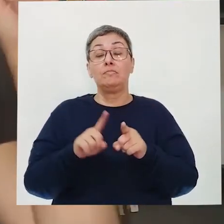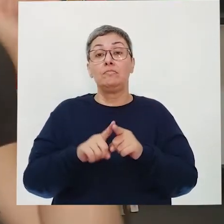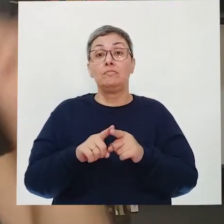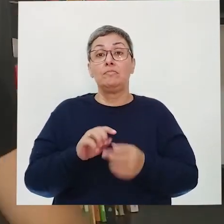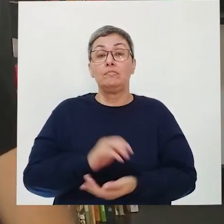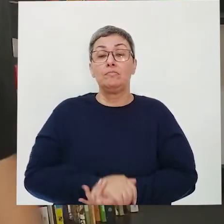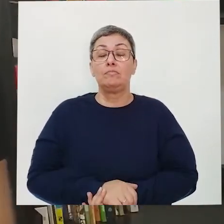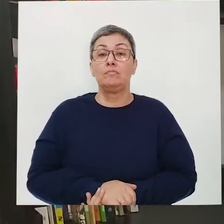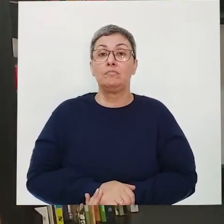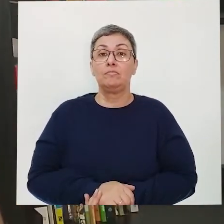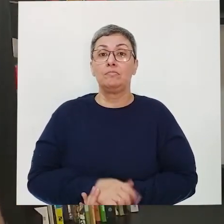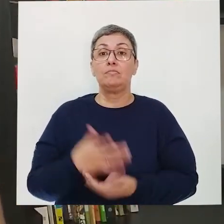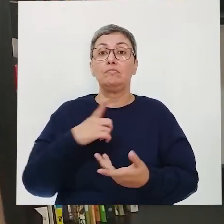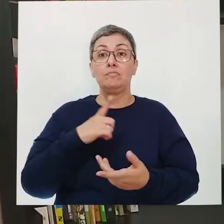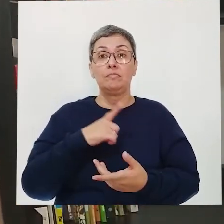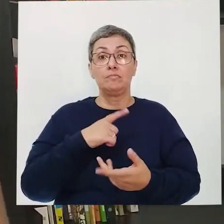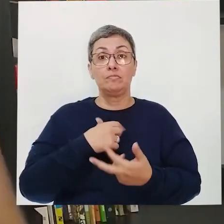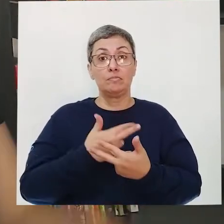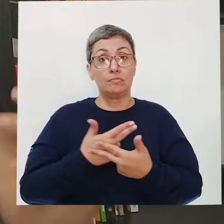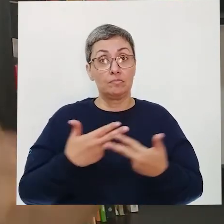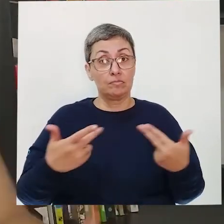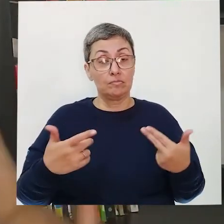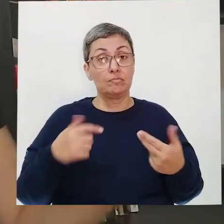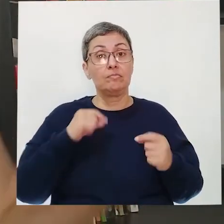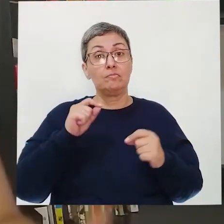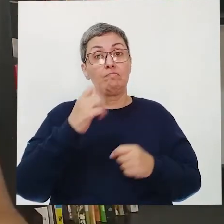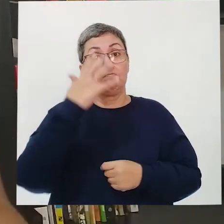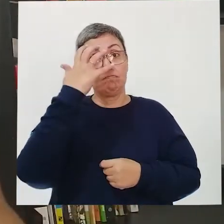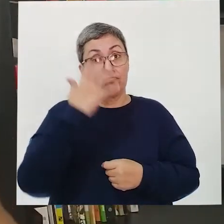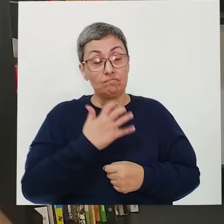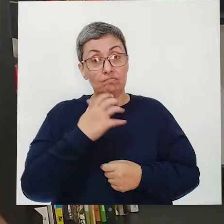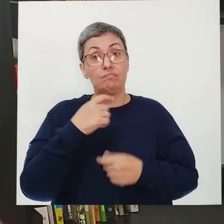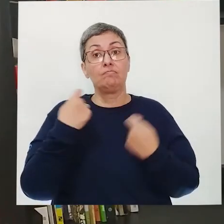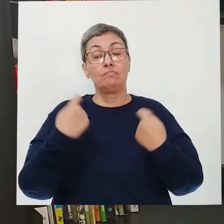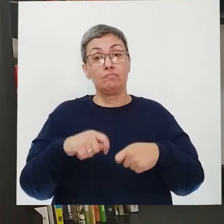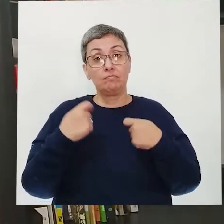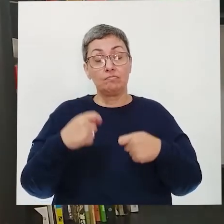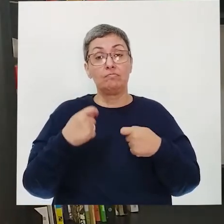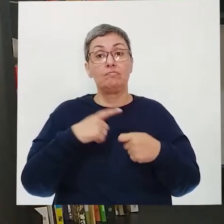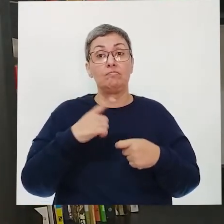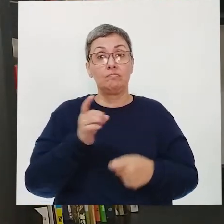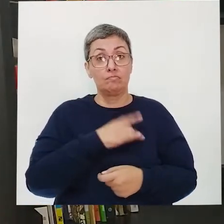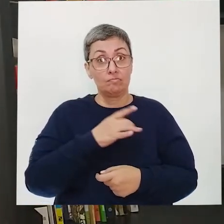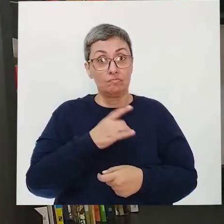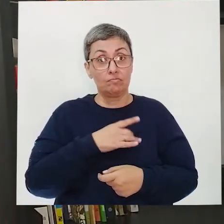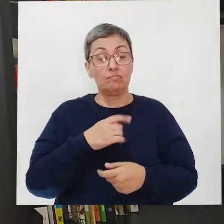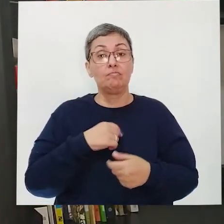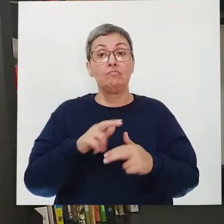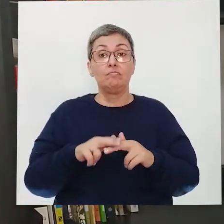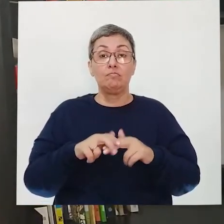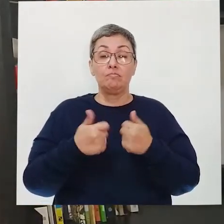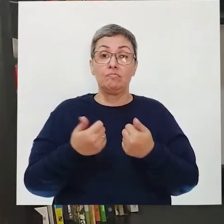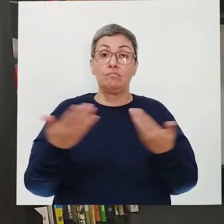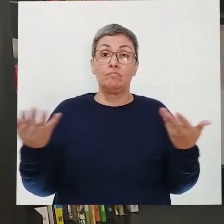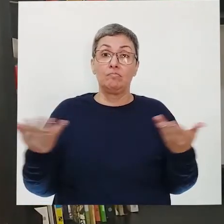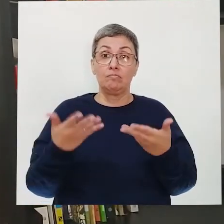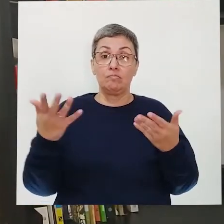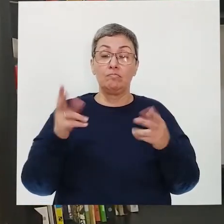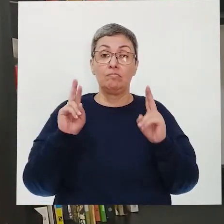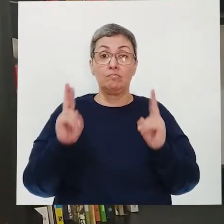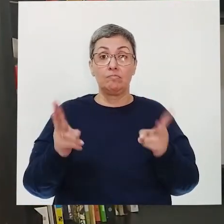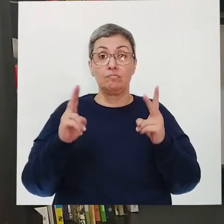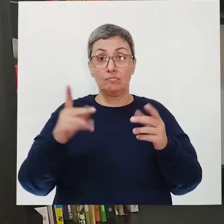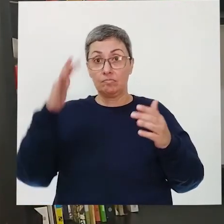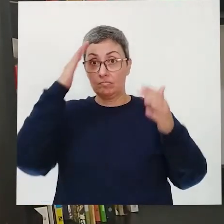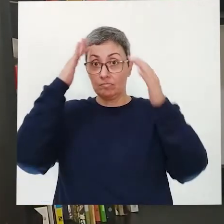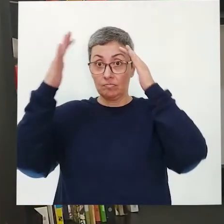bem atentas, tá? Existem coisas muito sérias que a gente precisa ter medo. E para isso, a gente tem sempre